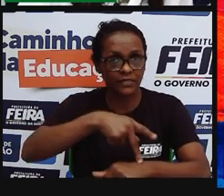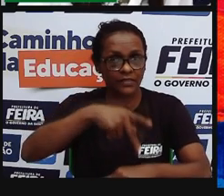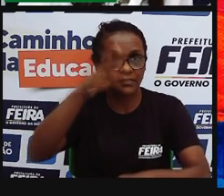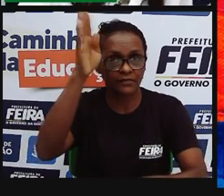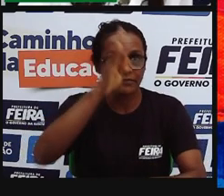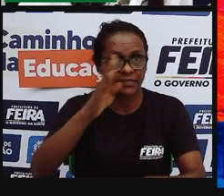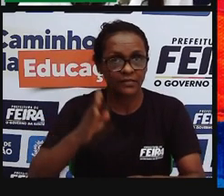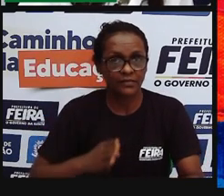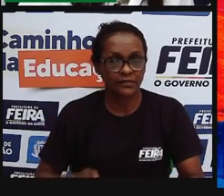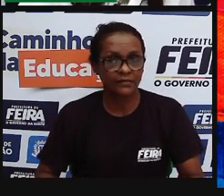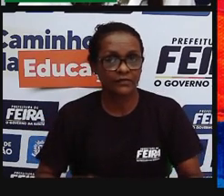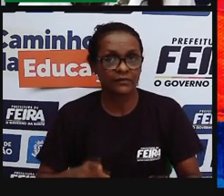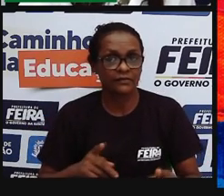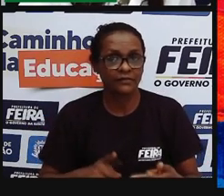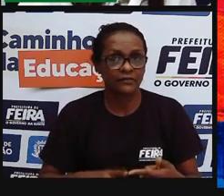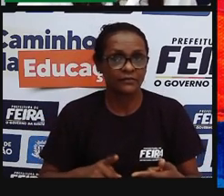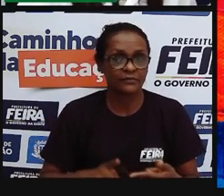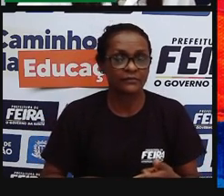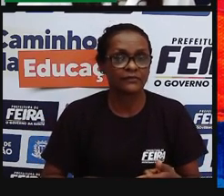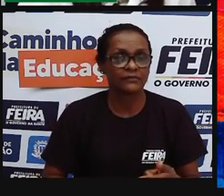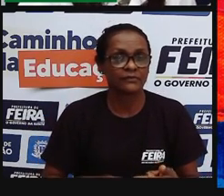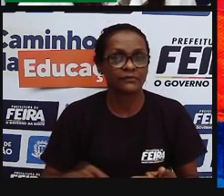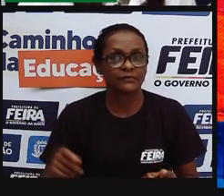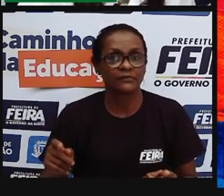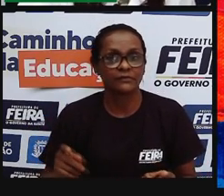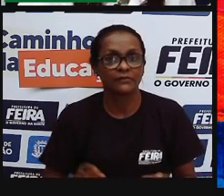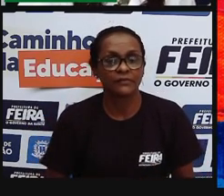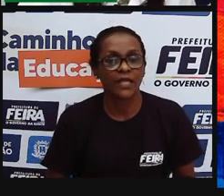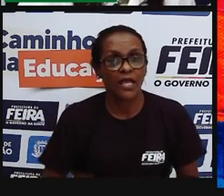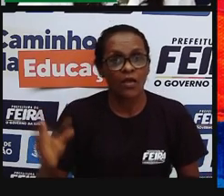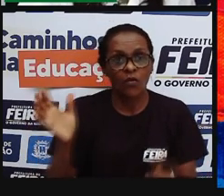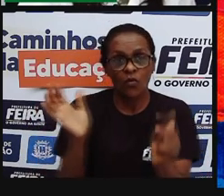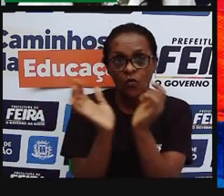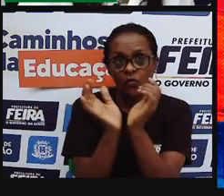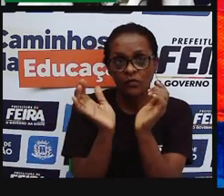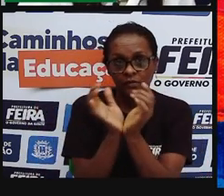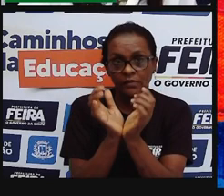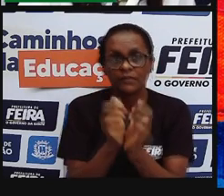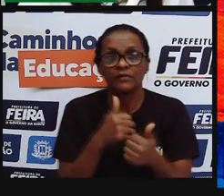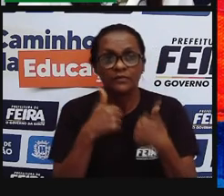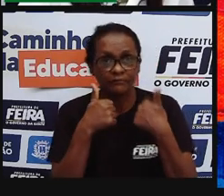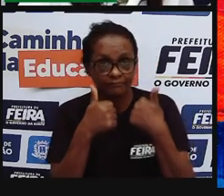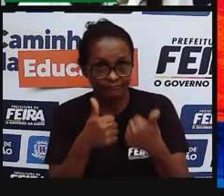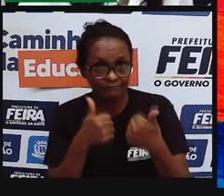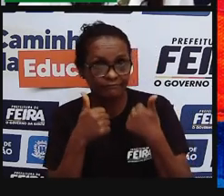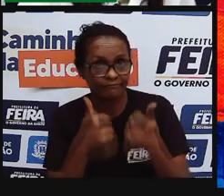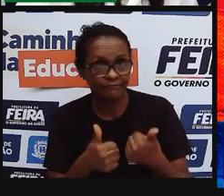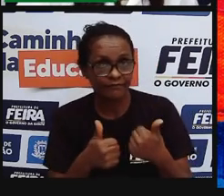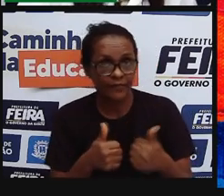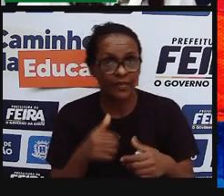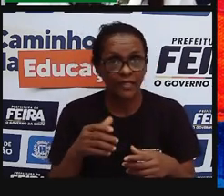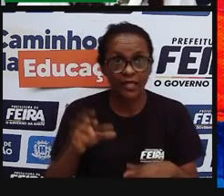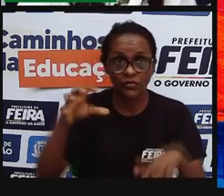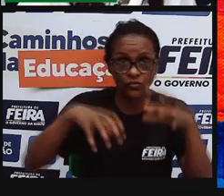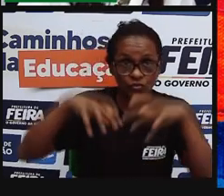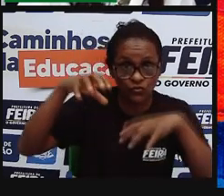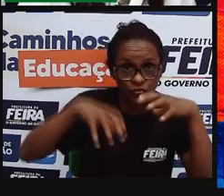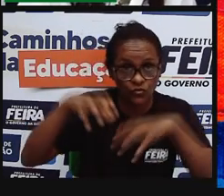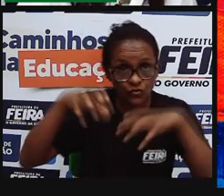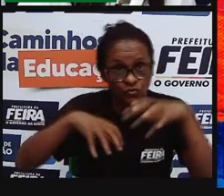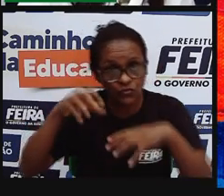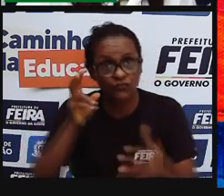característica a floresta equatorial, com clima também equatorial, com grande umidade, chuvas